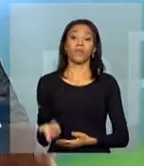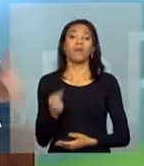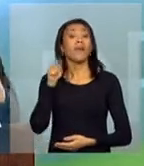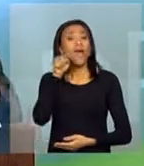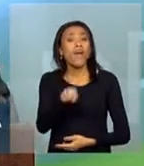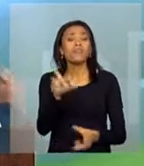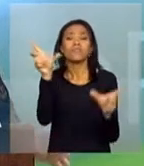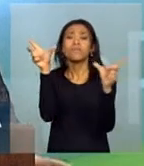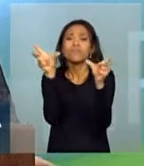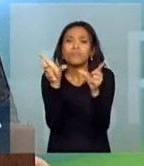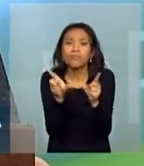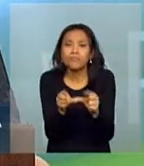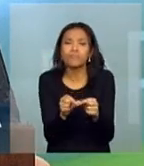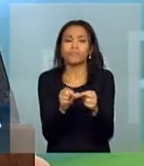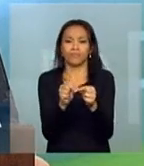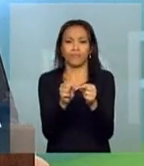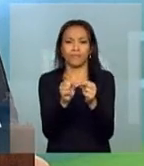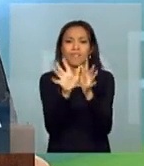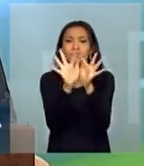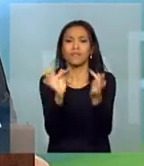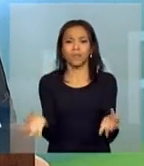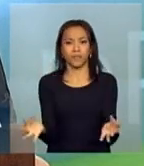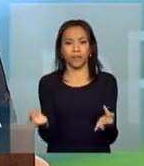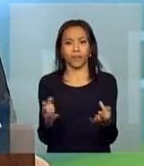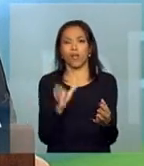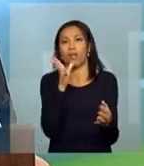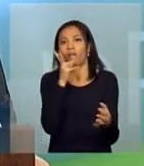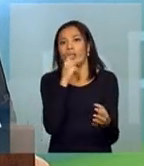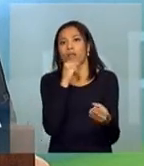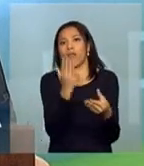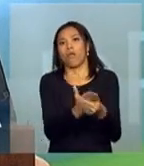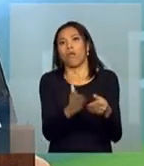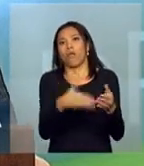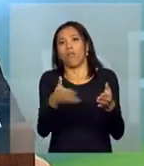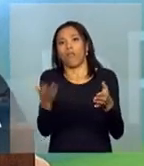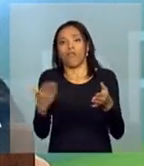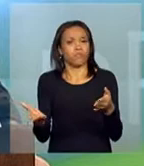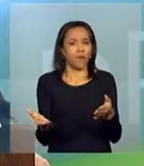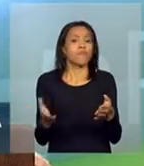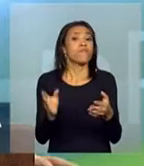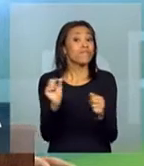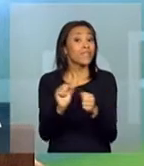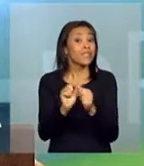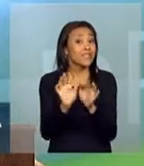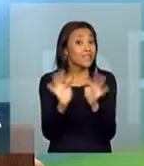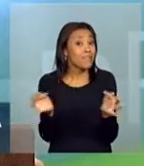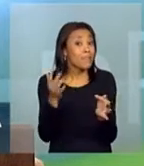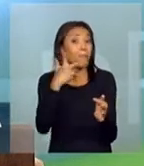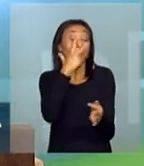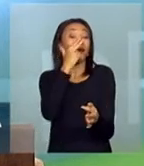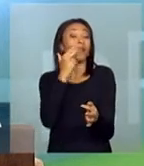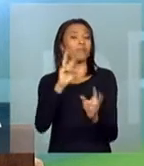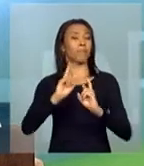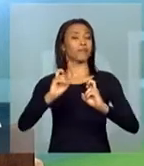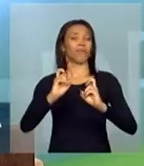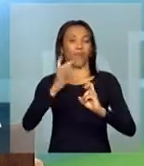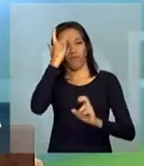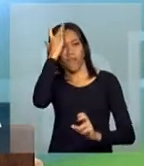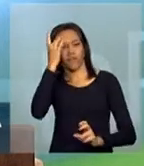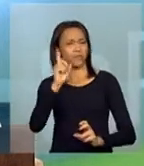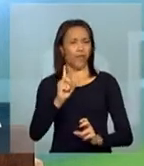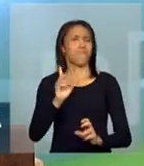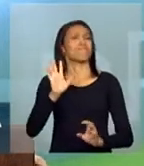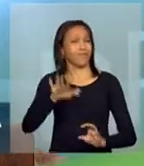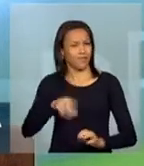simplificação é uma coisa muito importante, porque fazer o simples pode parecer fácil, mas talvez seja a coisa